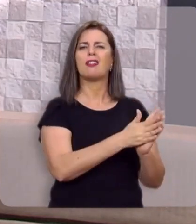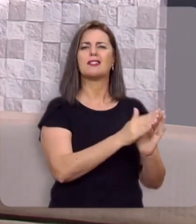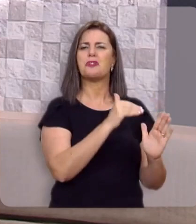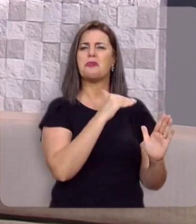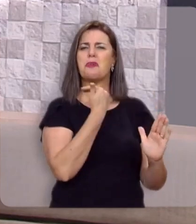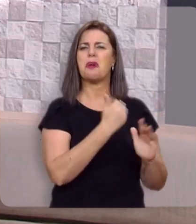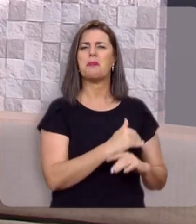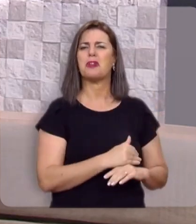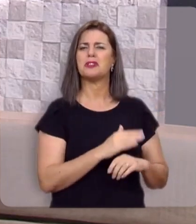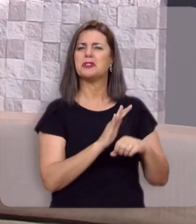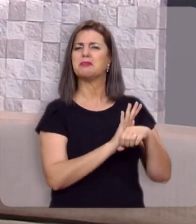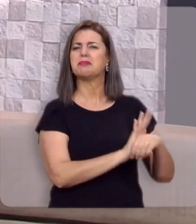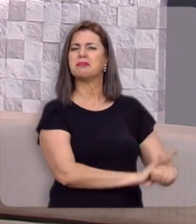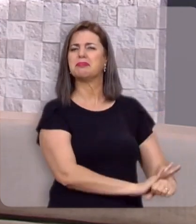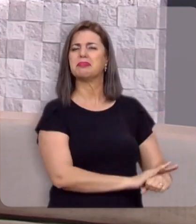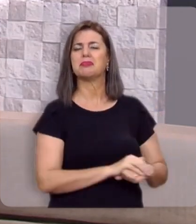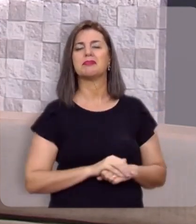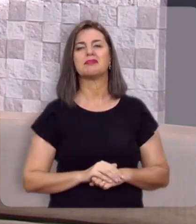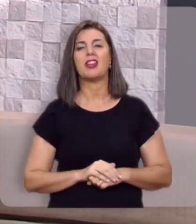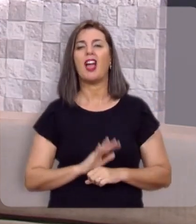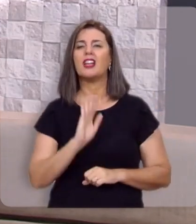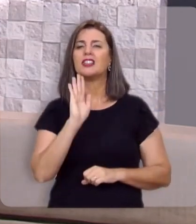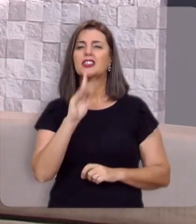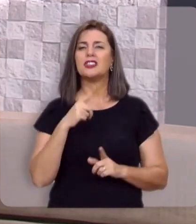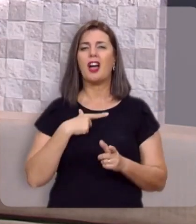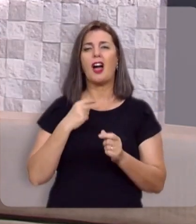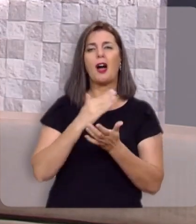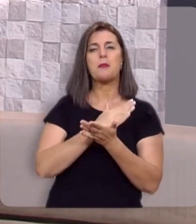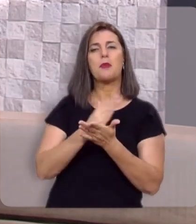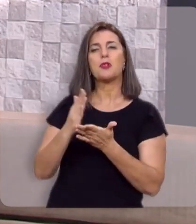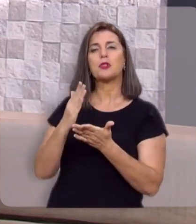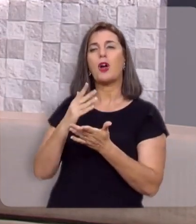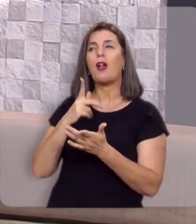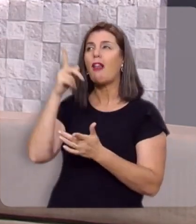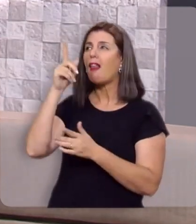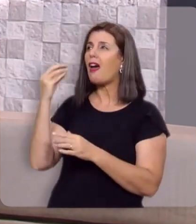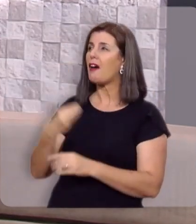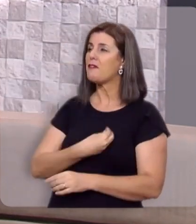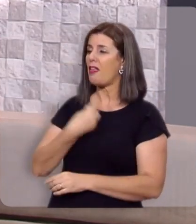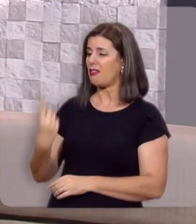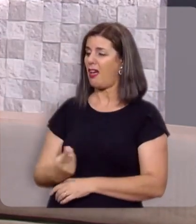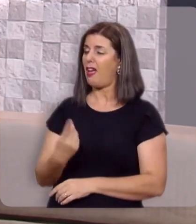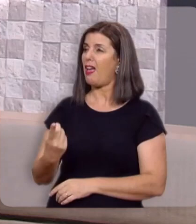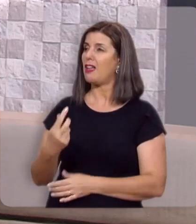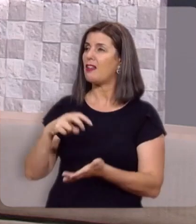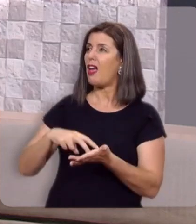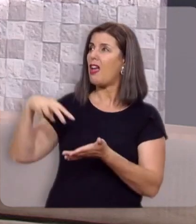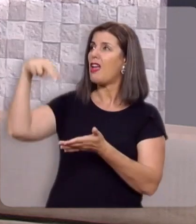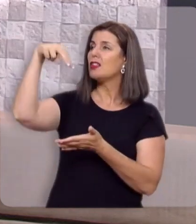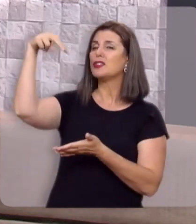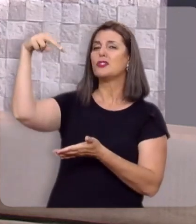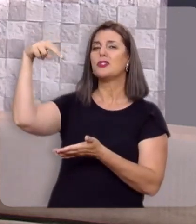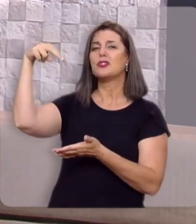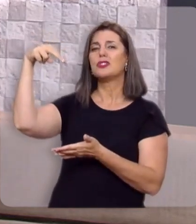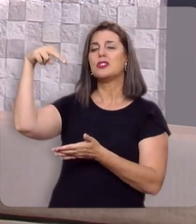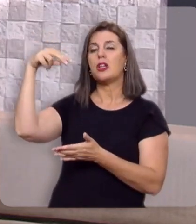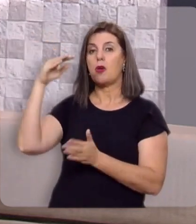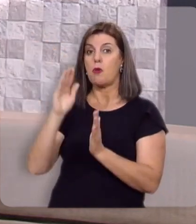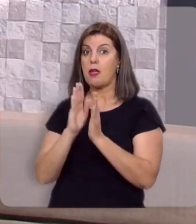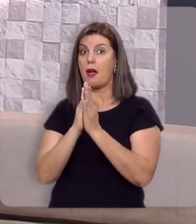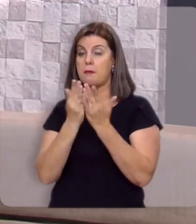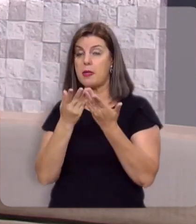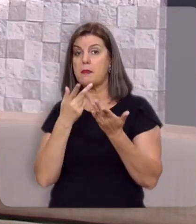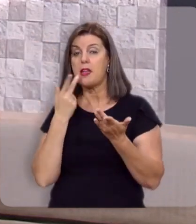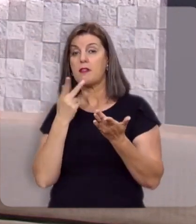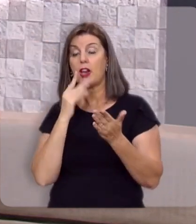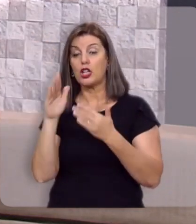morte, já matou a morte, já inaugurou a imortalidade, ao ressurgir dentre os mortos. E a Bíblia